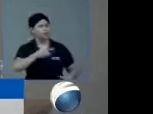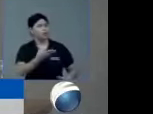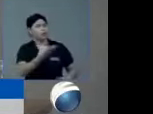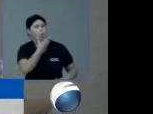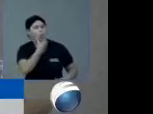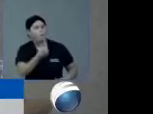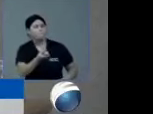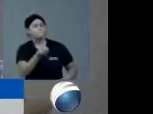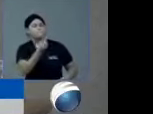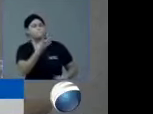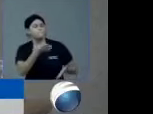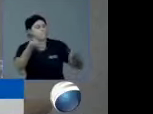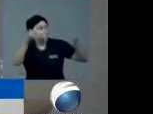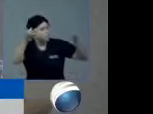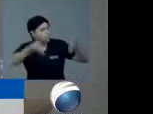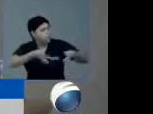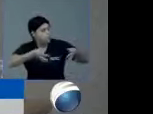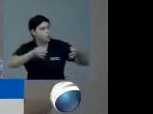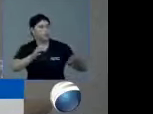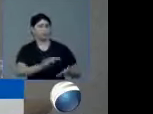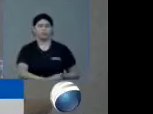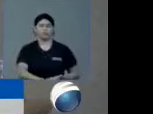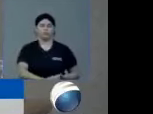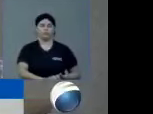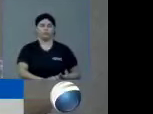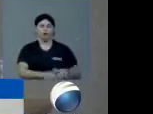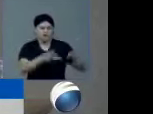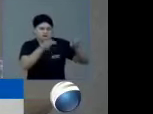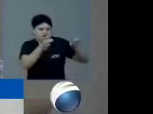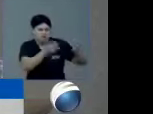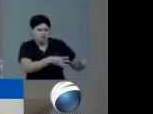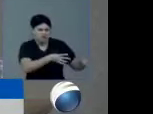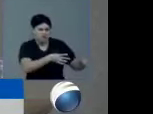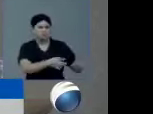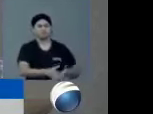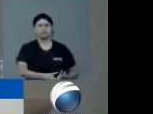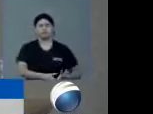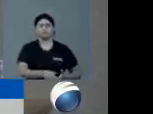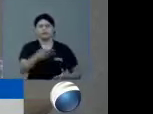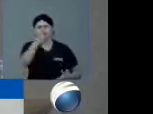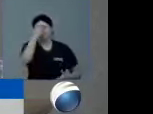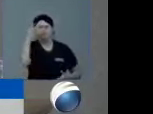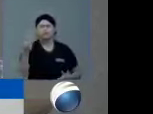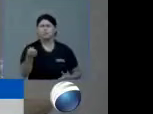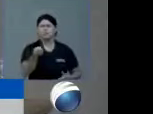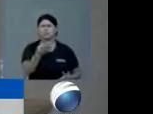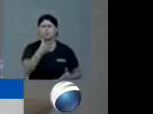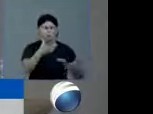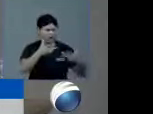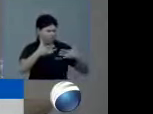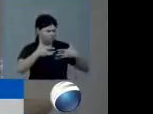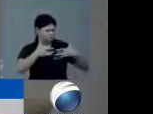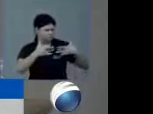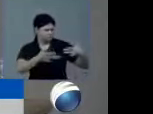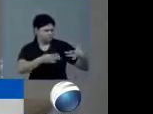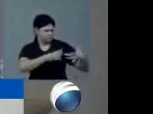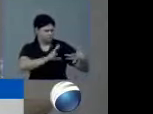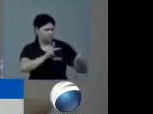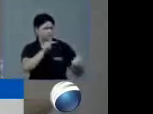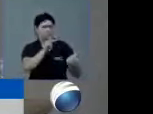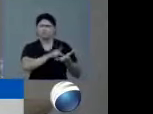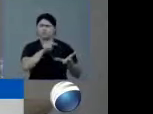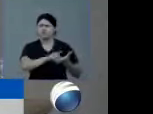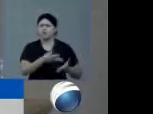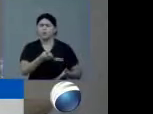Melck, que hoje é chefe de gabinete do prefeito, que é um cidadão do coração generoso, um homem de bem,